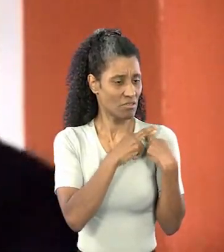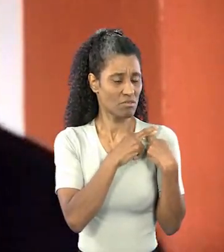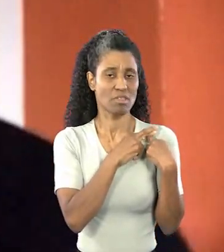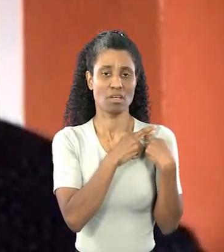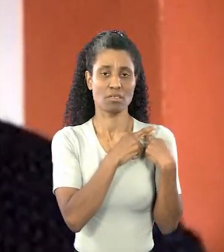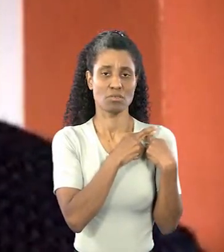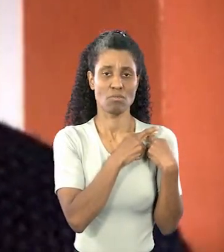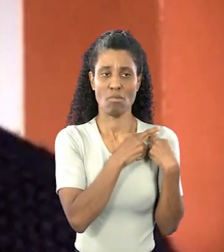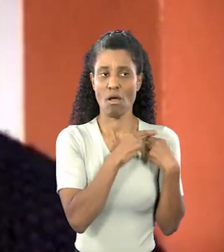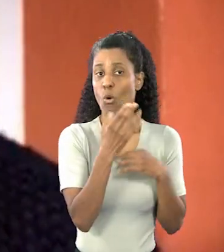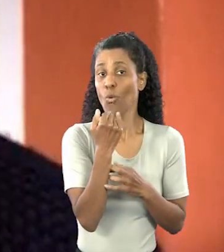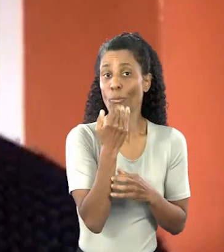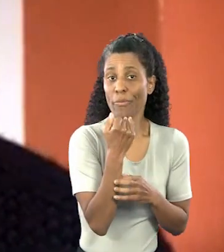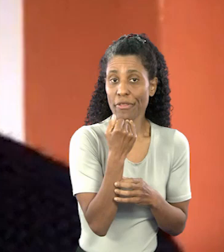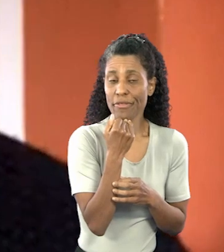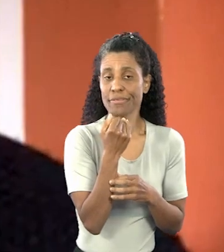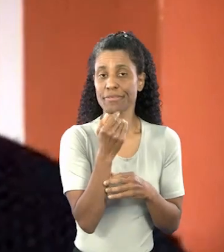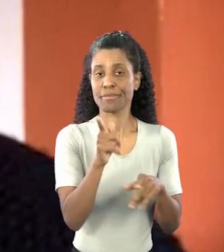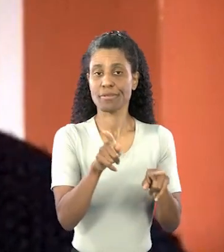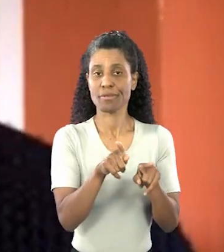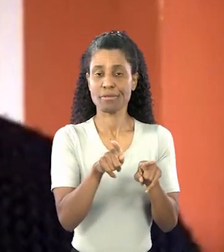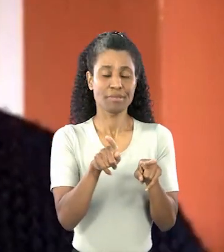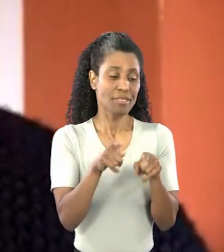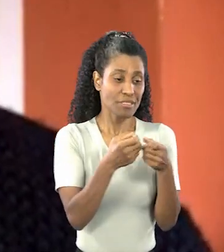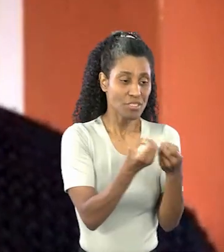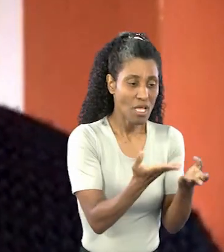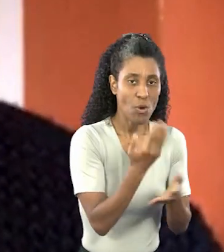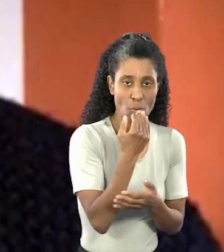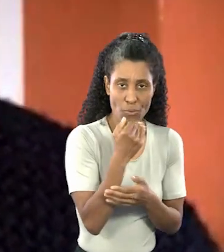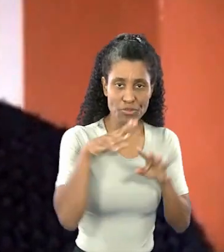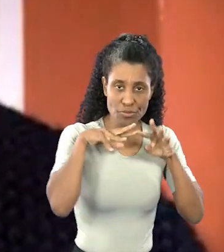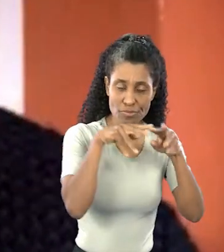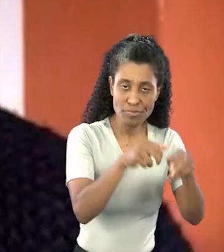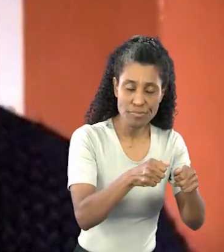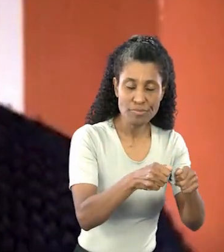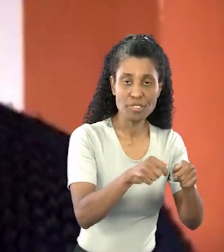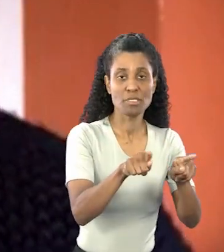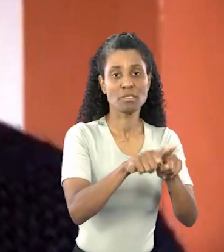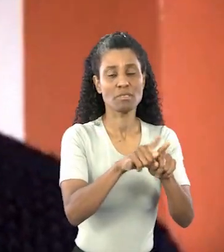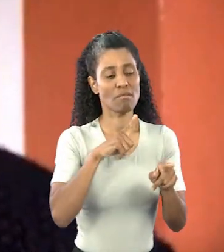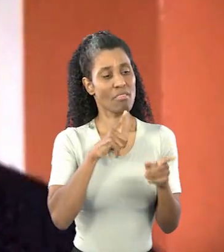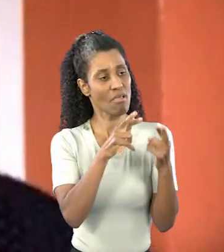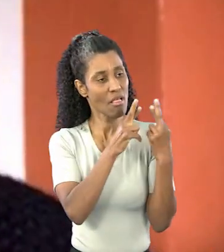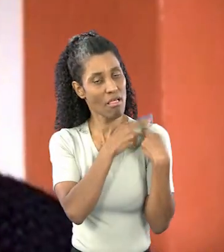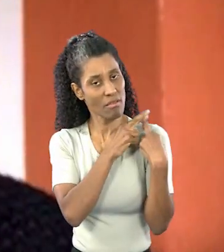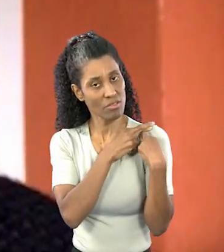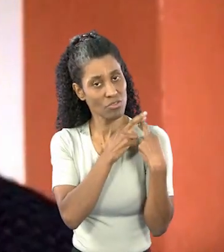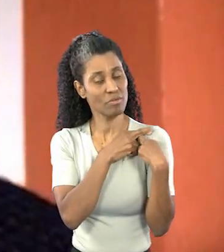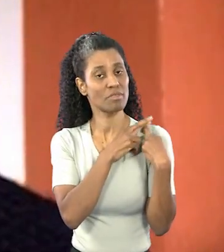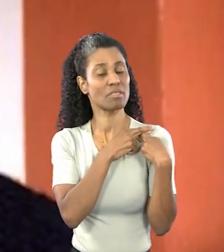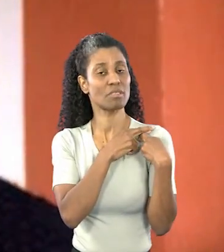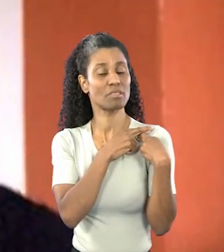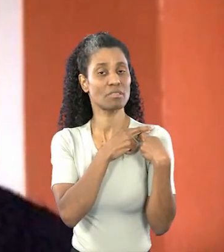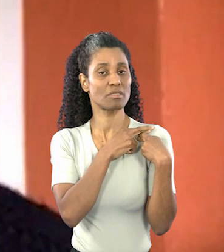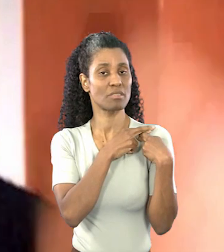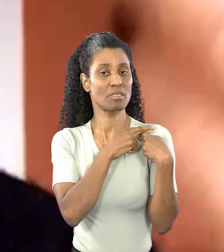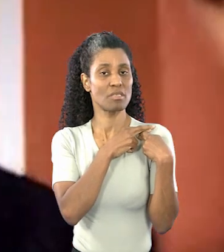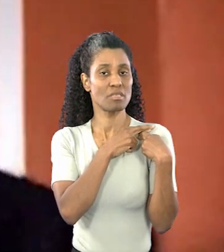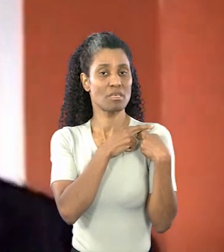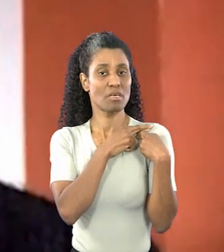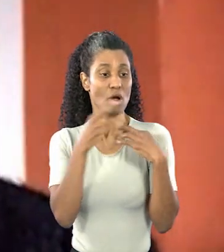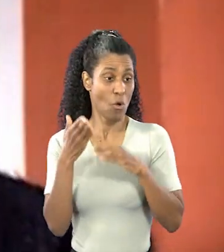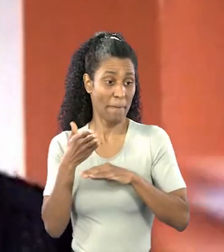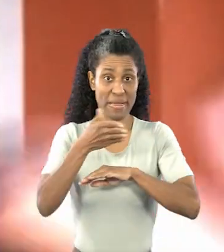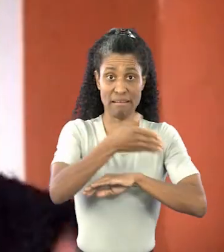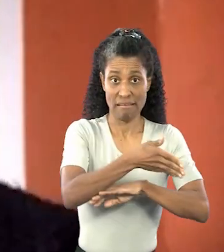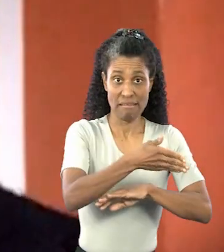responsável por um almoço, de ser, pequenas coisas, de ser responsável por alimentar o seu animal de estimação, de ser responsável para